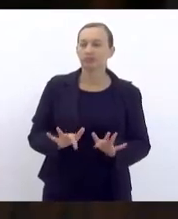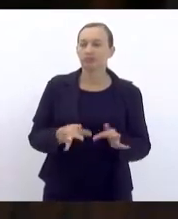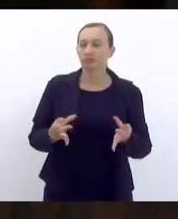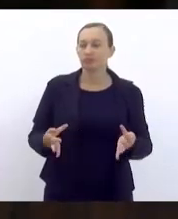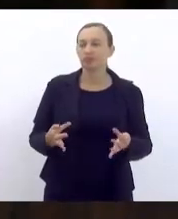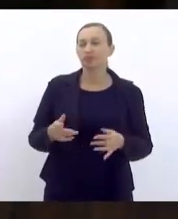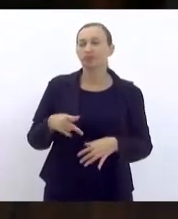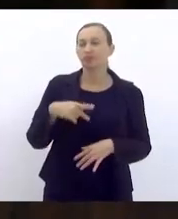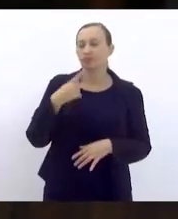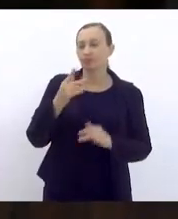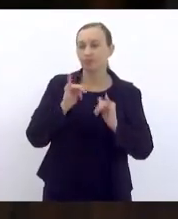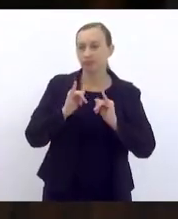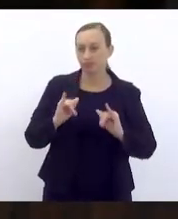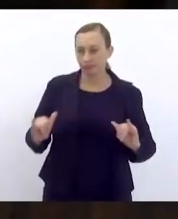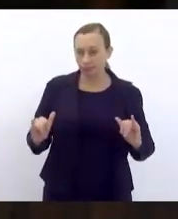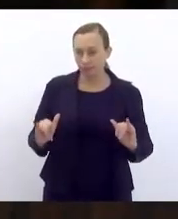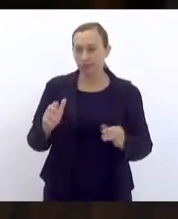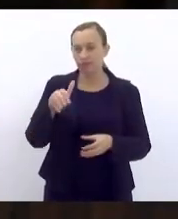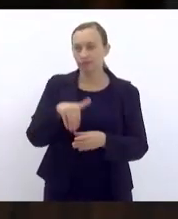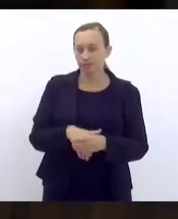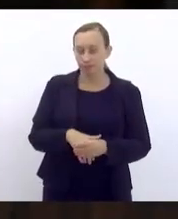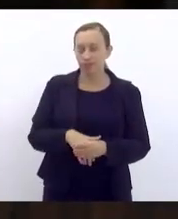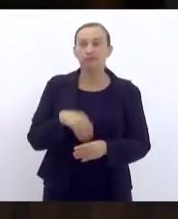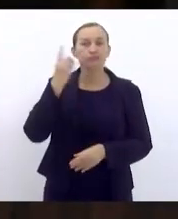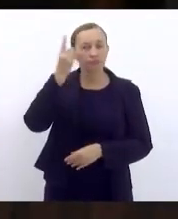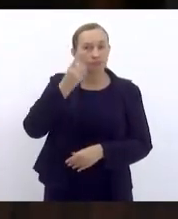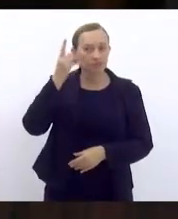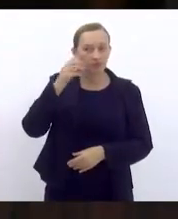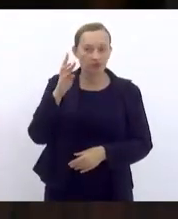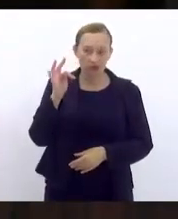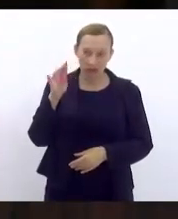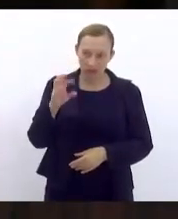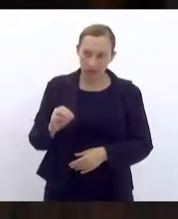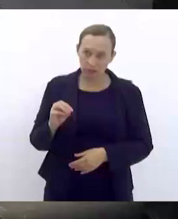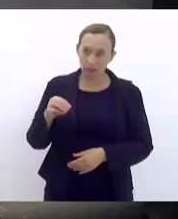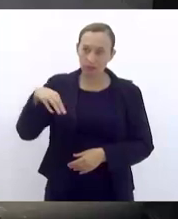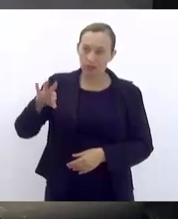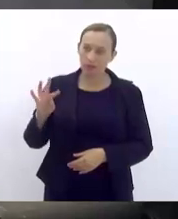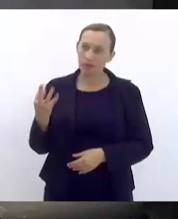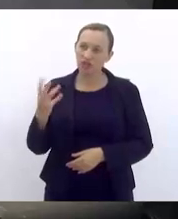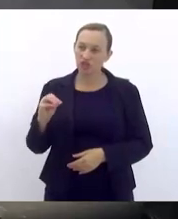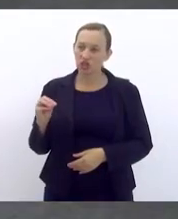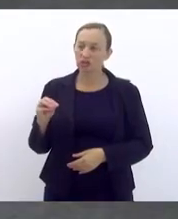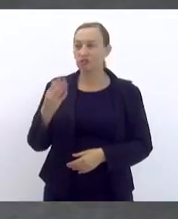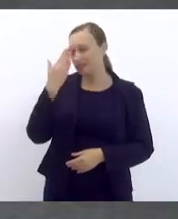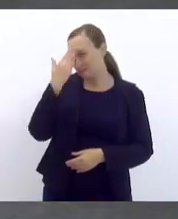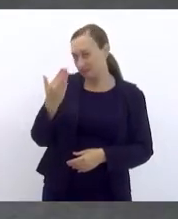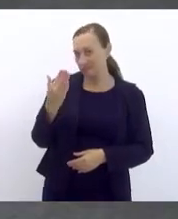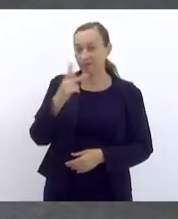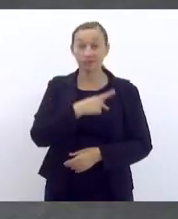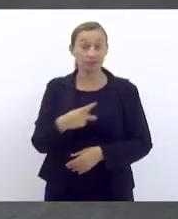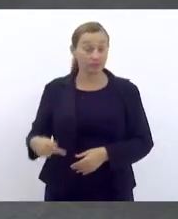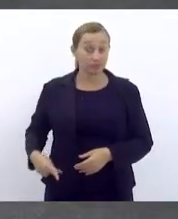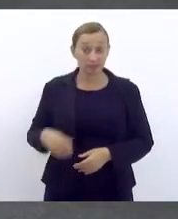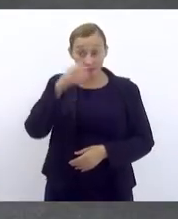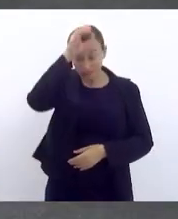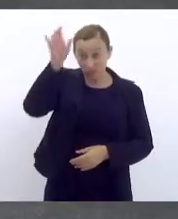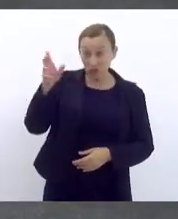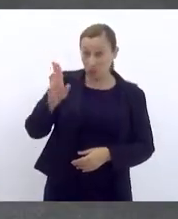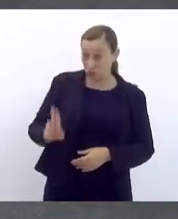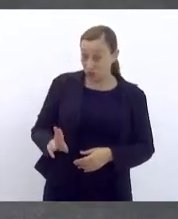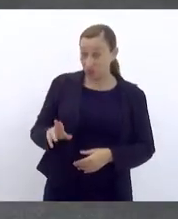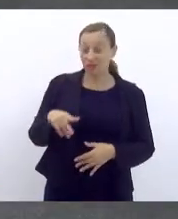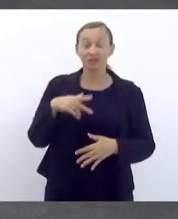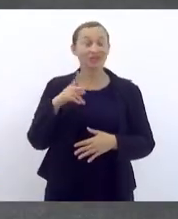para a declaração de voto, o deputado Renato Machado. Obrigado, presidente, Tia Jô, sempre